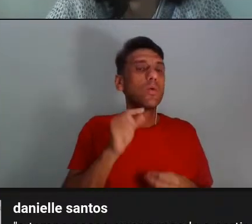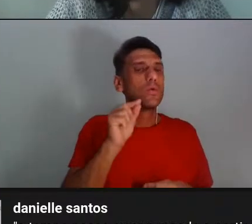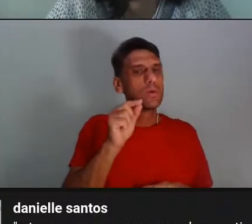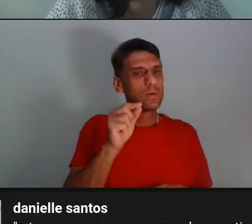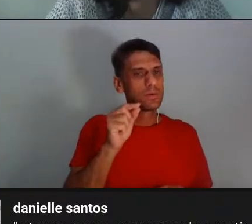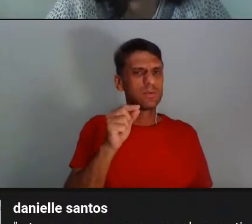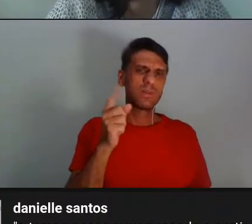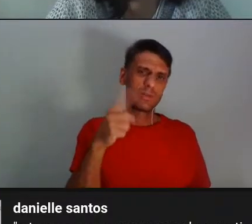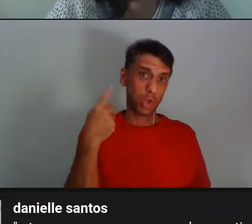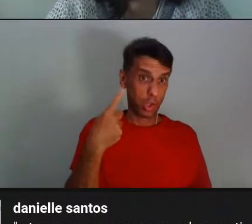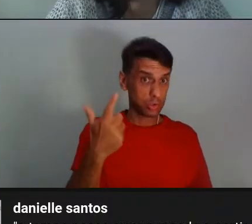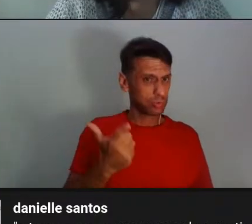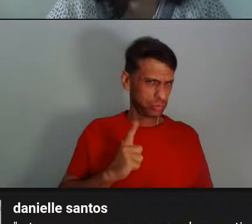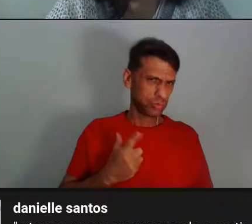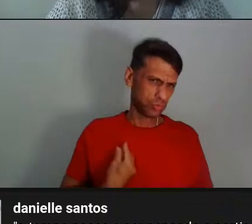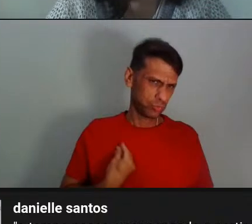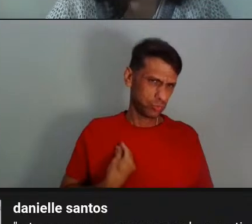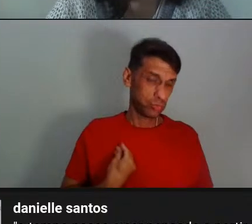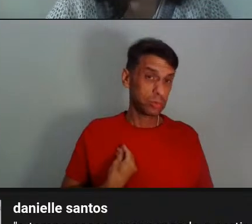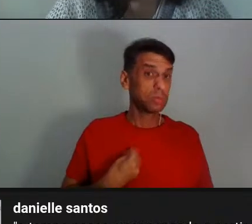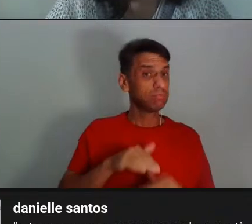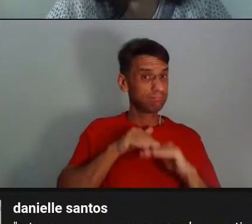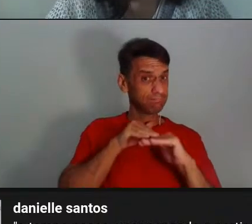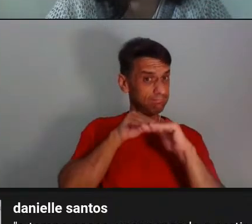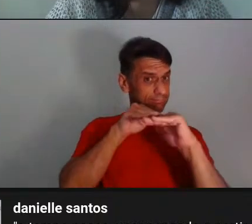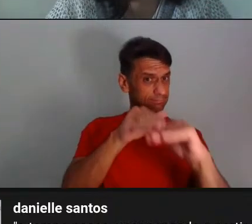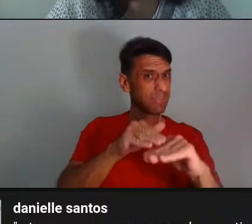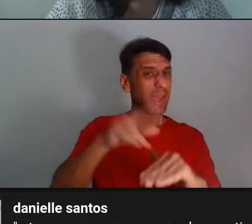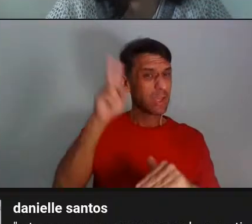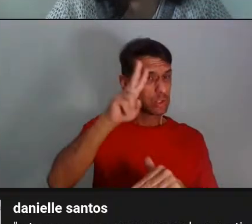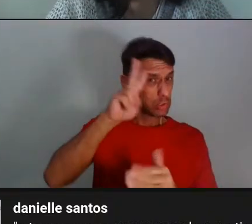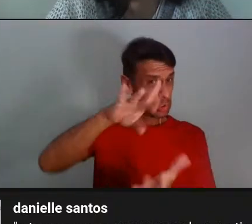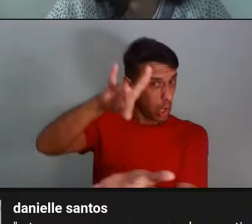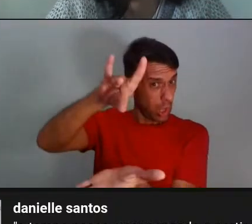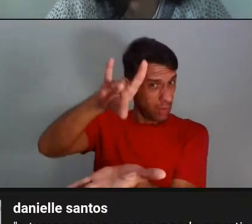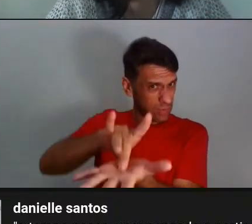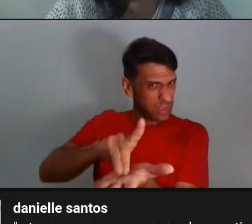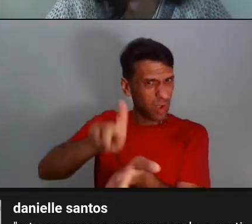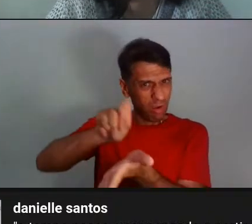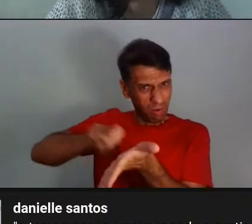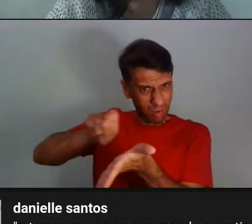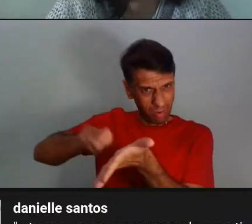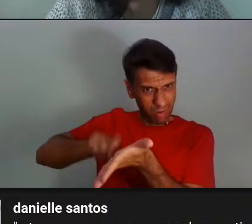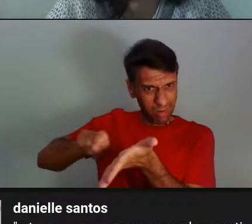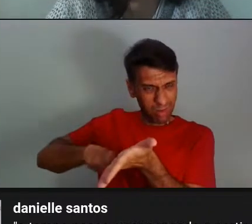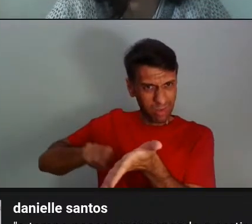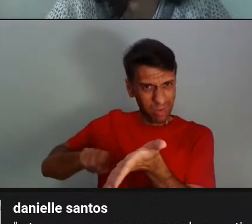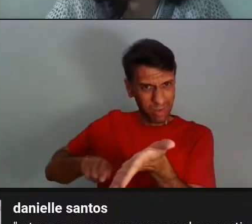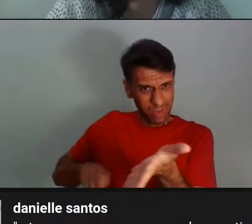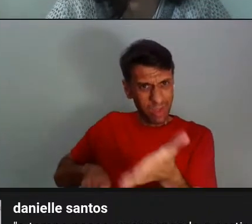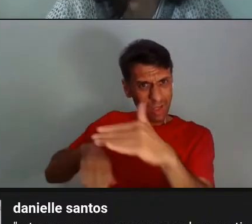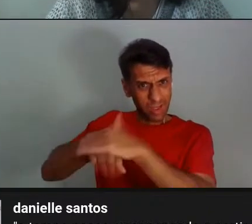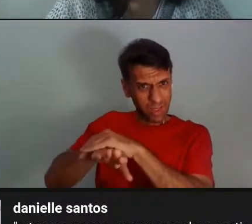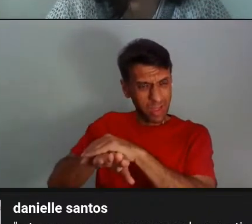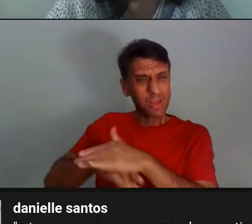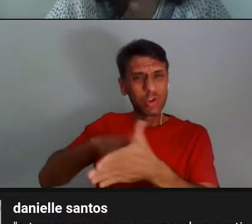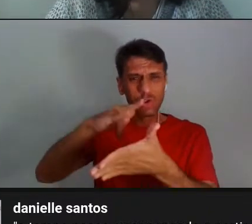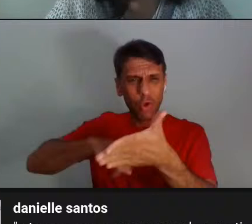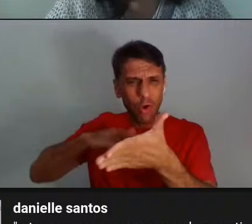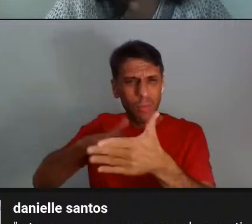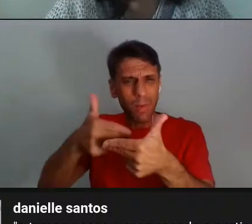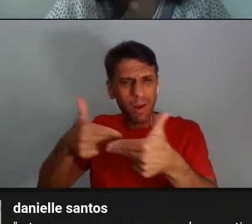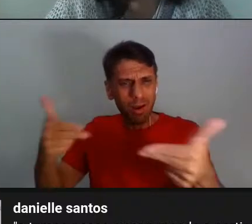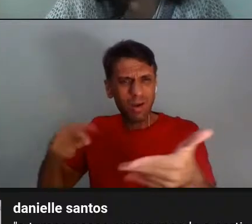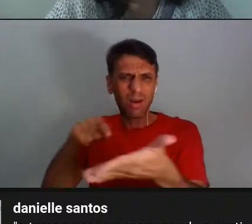é como não, a gente está dizendo, olha, a história oficial que foi escrita, arquivada, documentada, tem